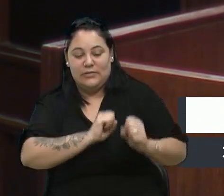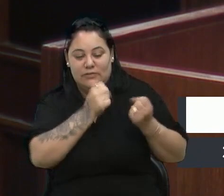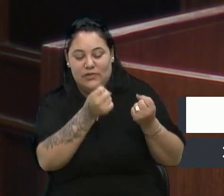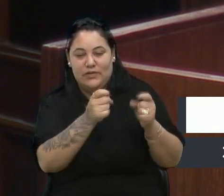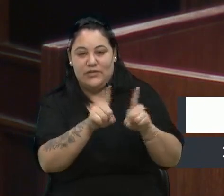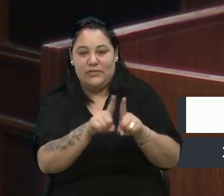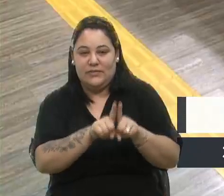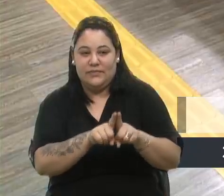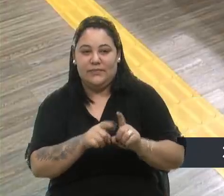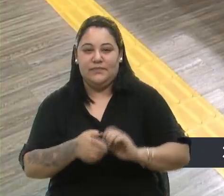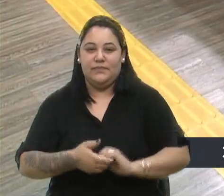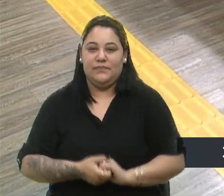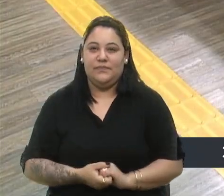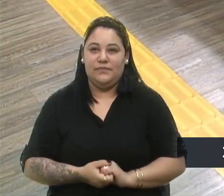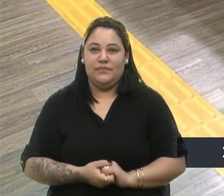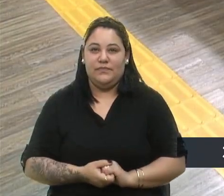isso. Obrigado a todos. Obrigado, Maurício.